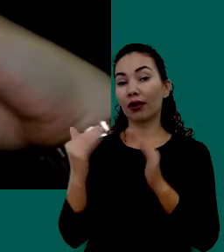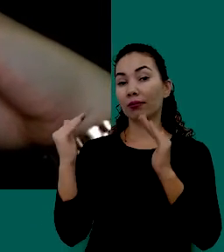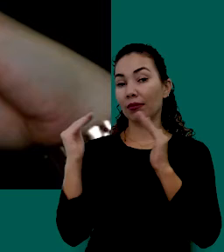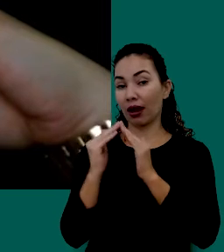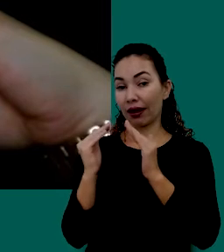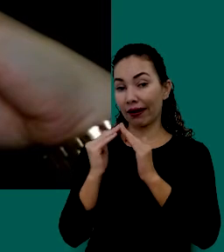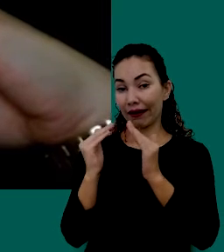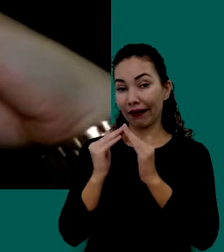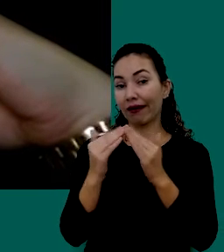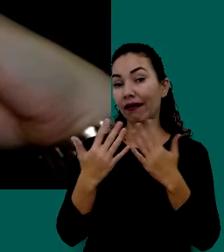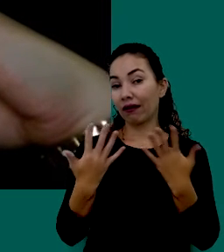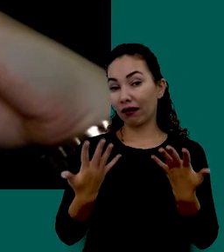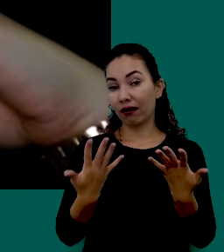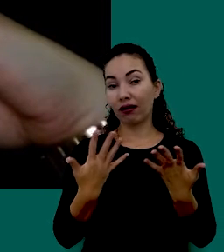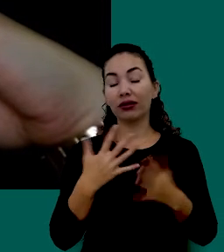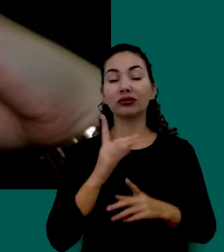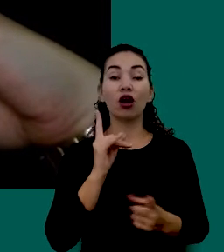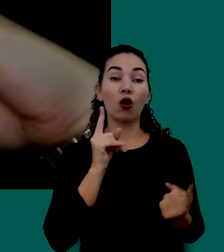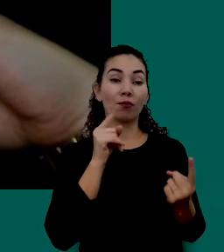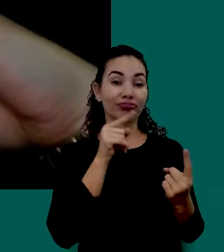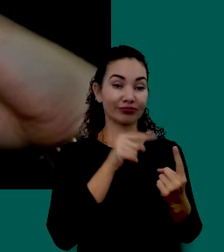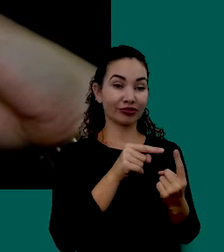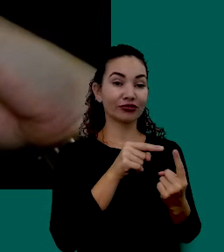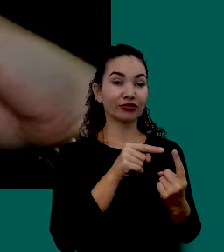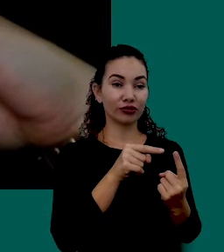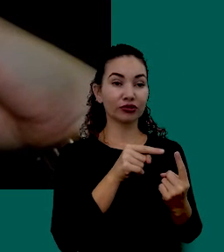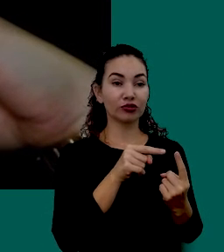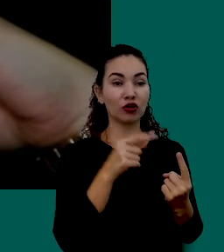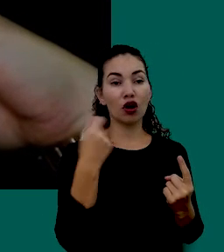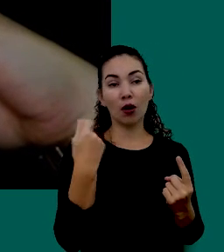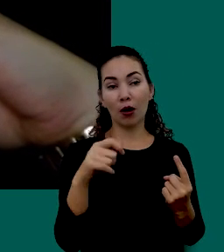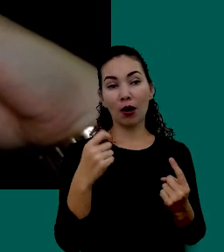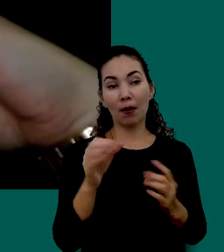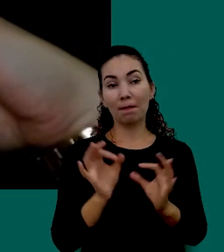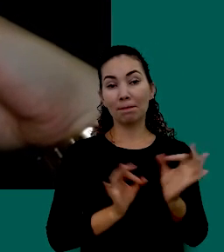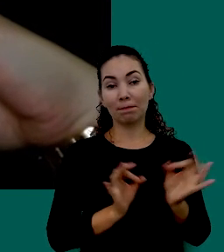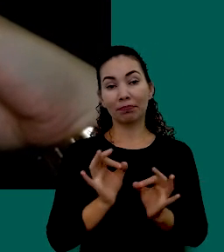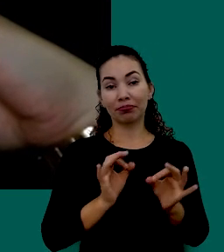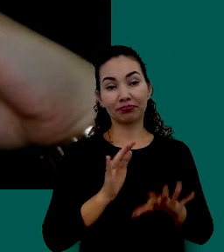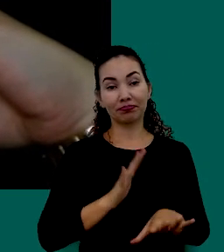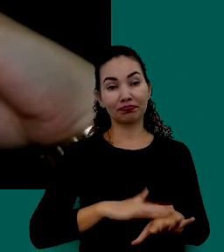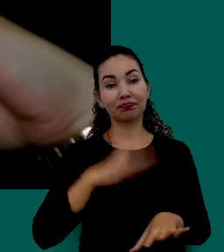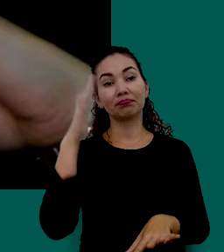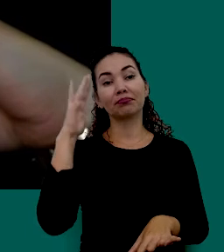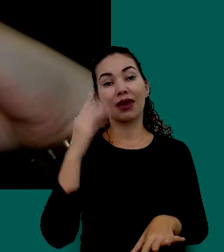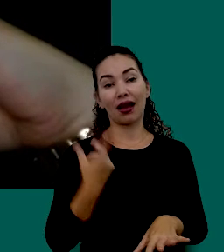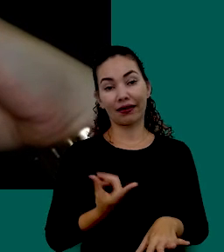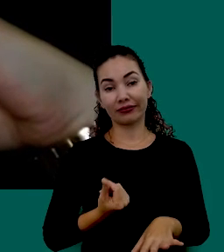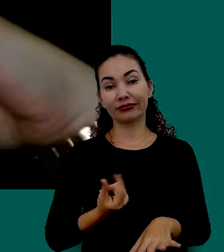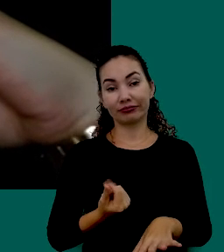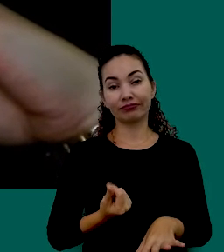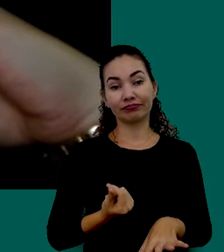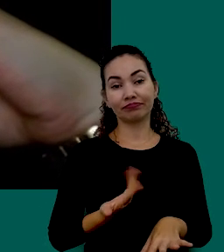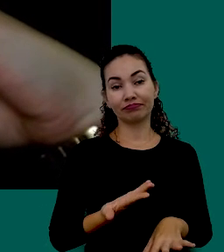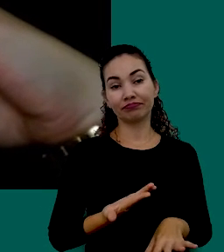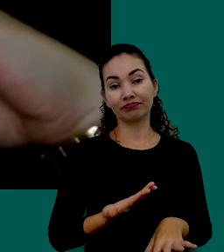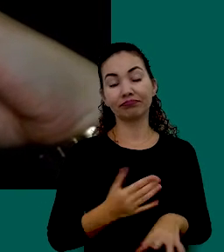São Objetivos Que Necessitam De Um Maior Valor De Dinheiro